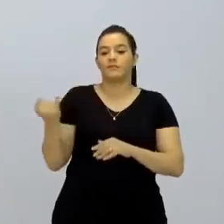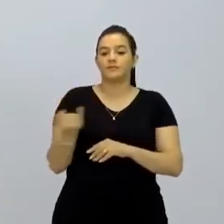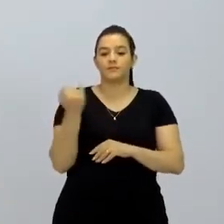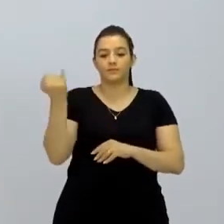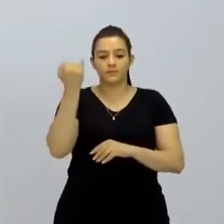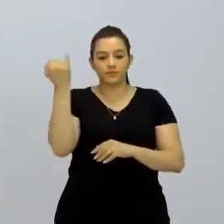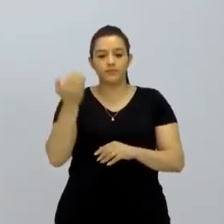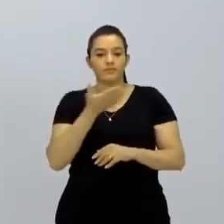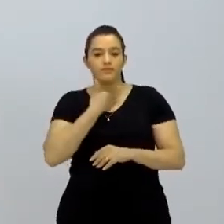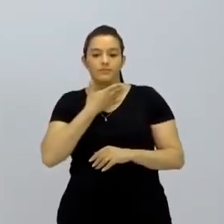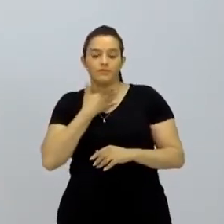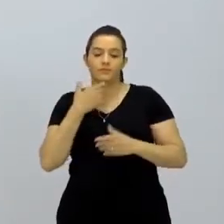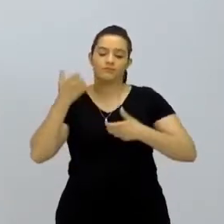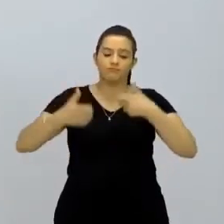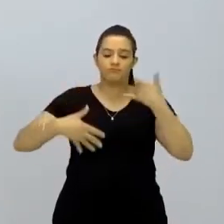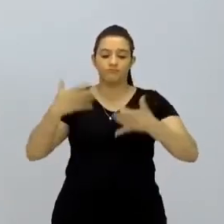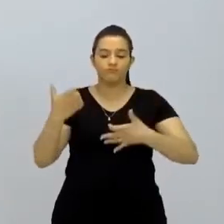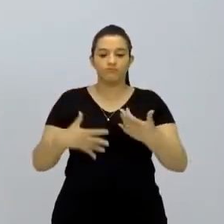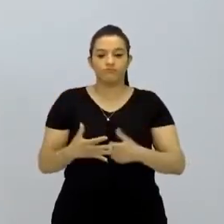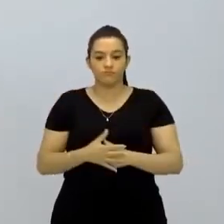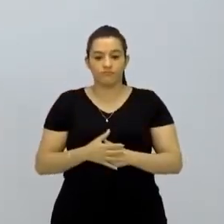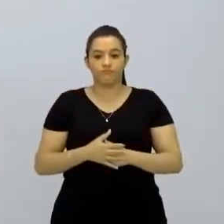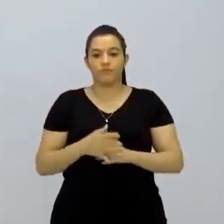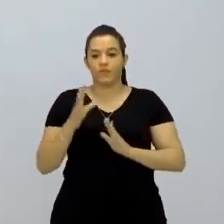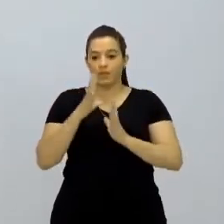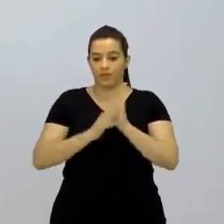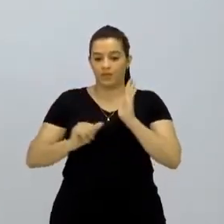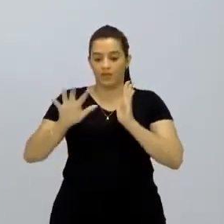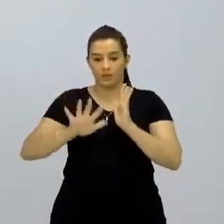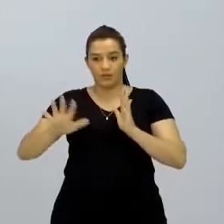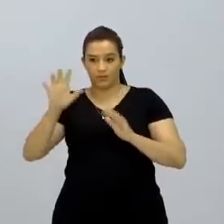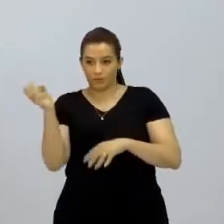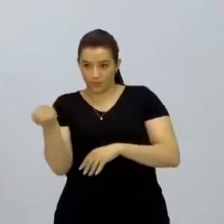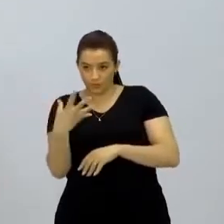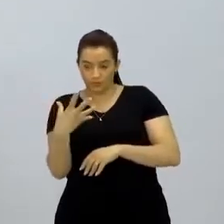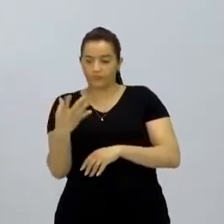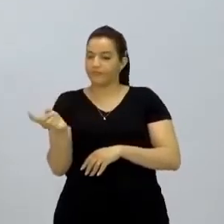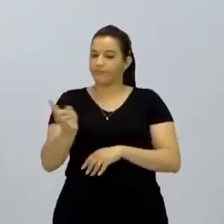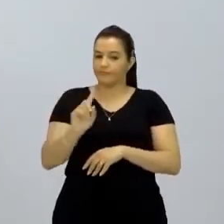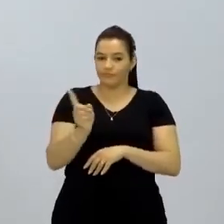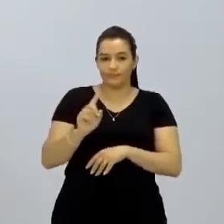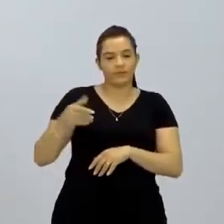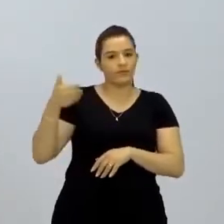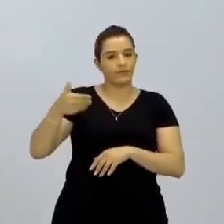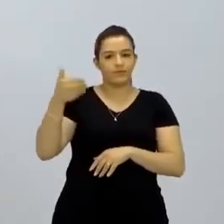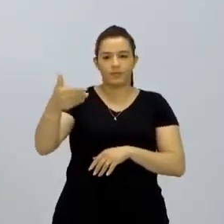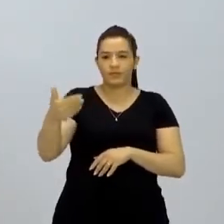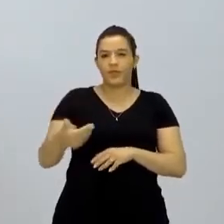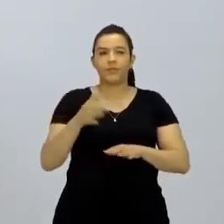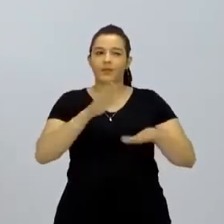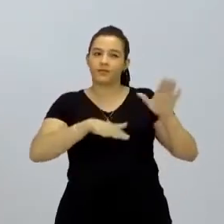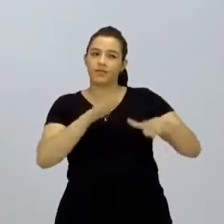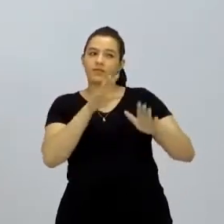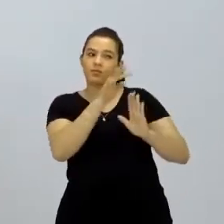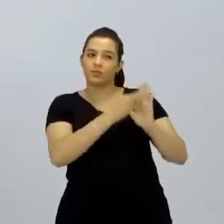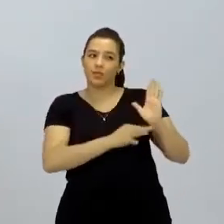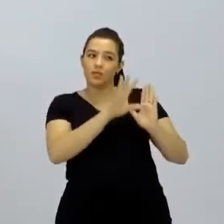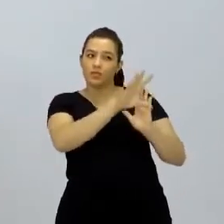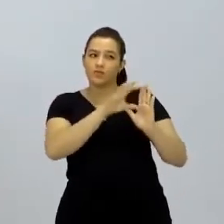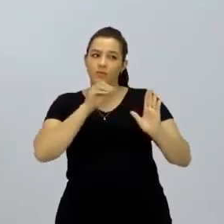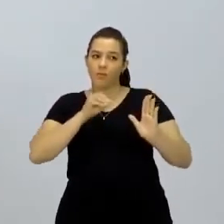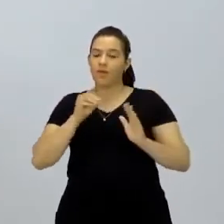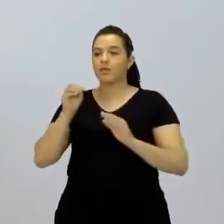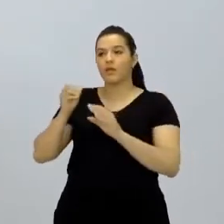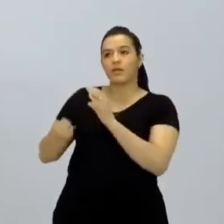aparecem vozes, então, assim, intertextualidade é algo novo? Não, quer dizer, sempre pegamos algo e vamos acrescentar,